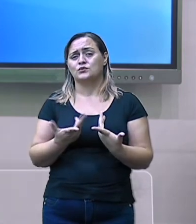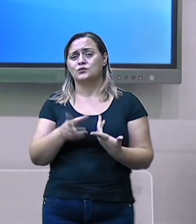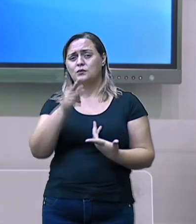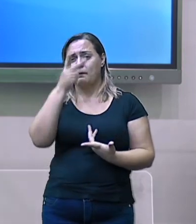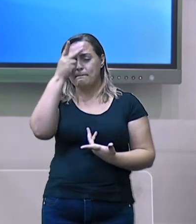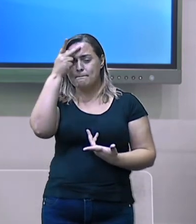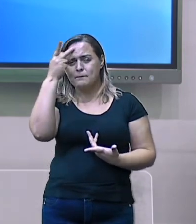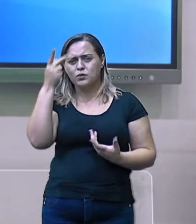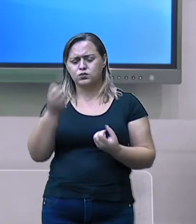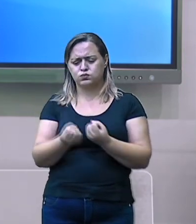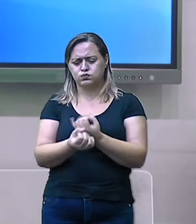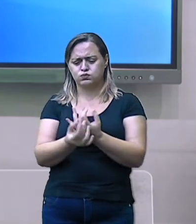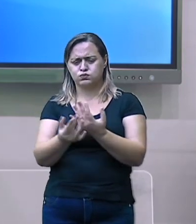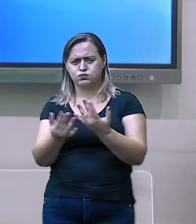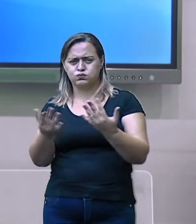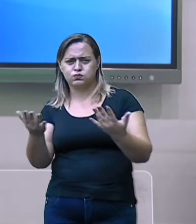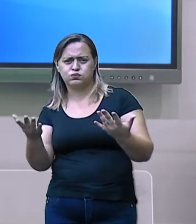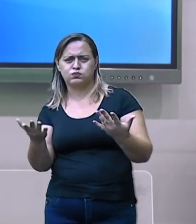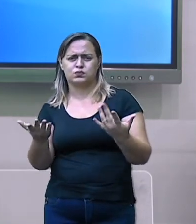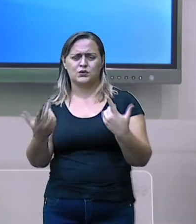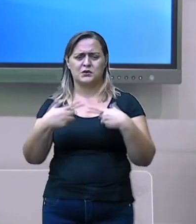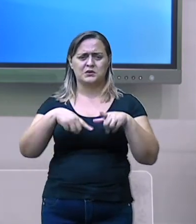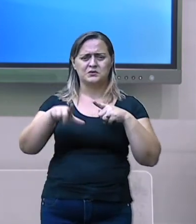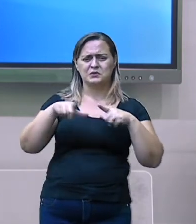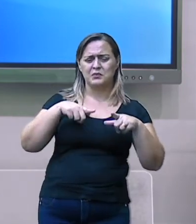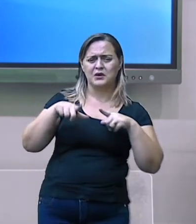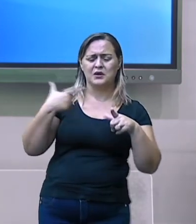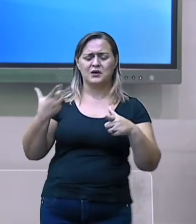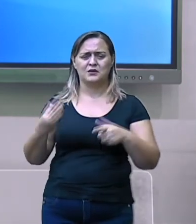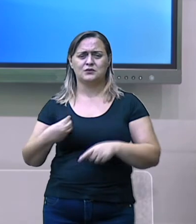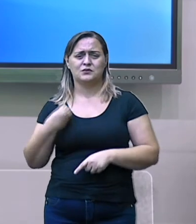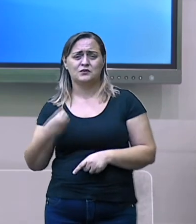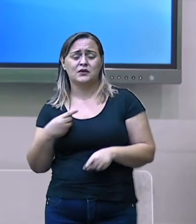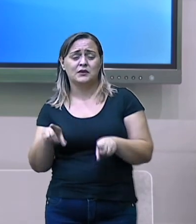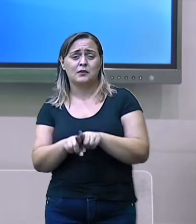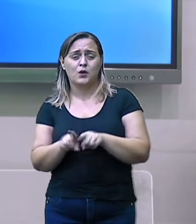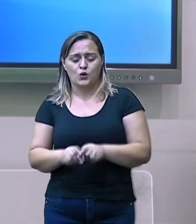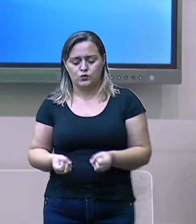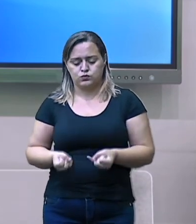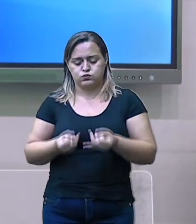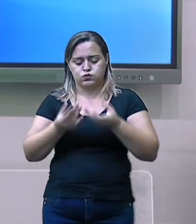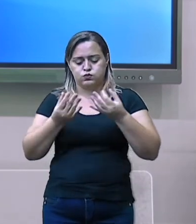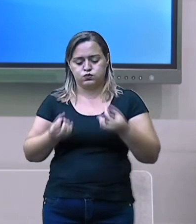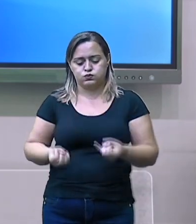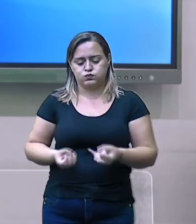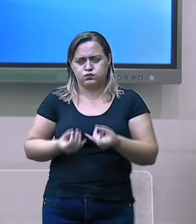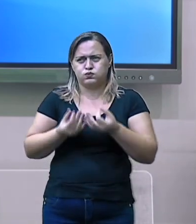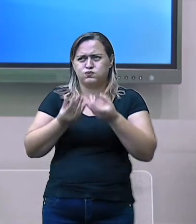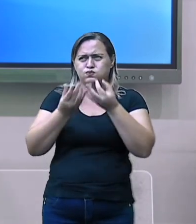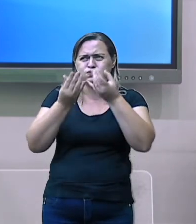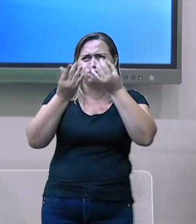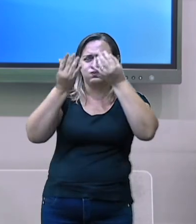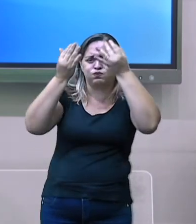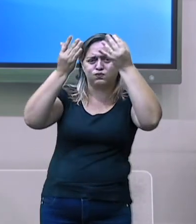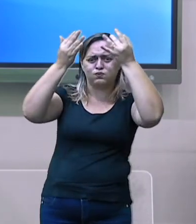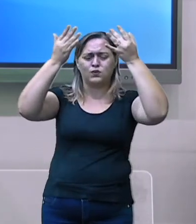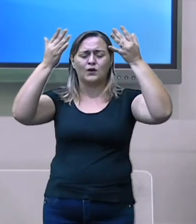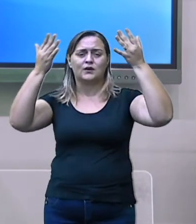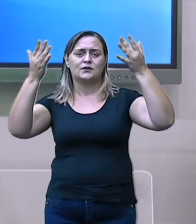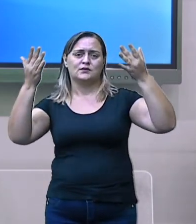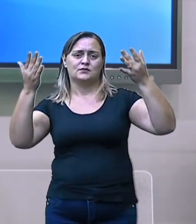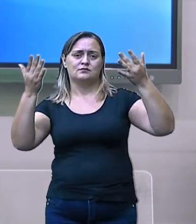grande quantidade de gases que estão sendo lançados na atmosfera e que estão mudando